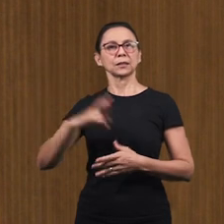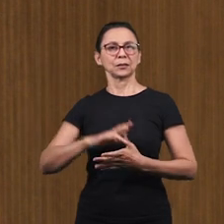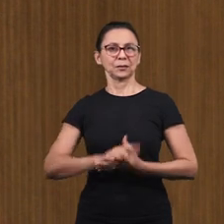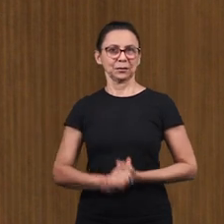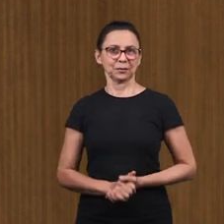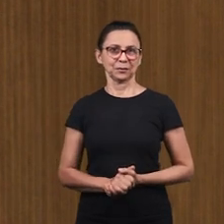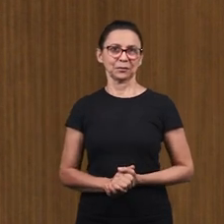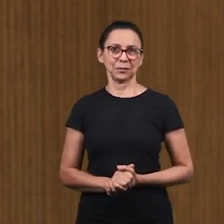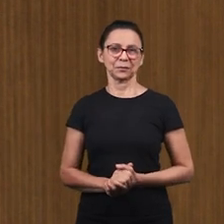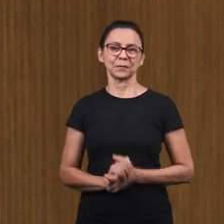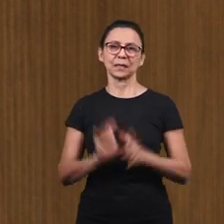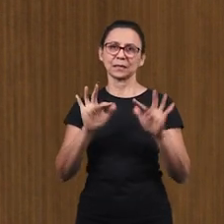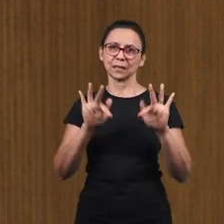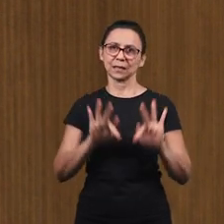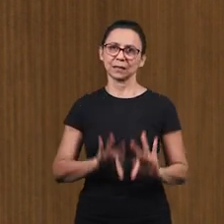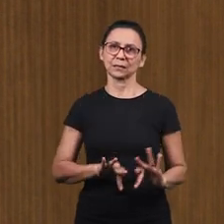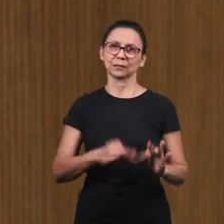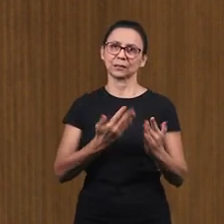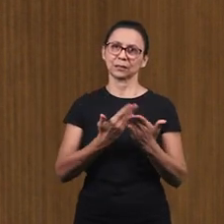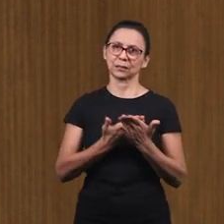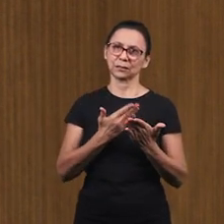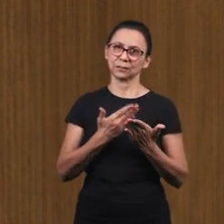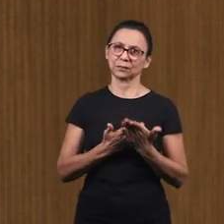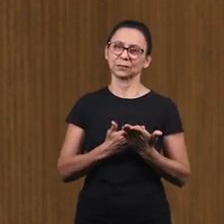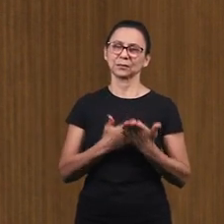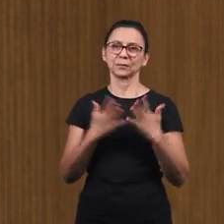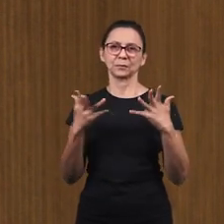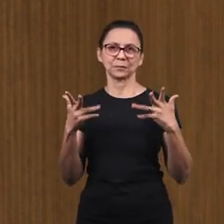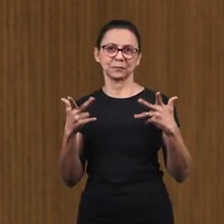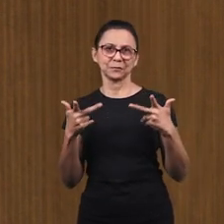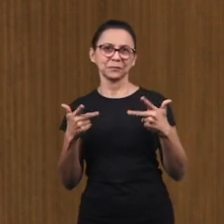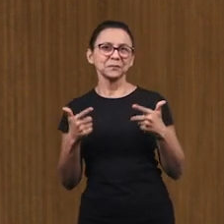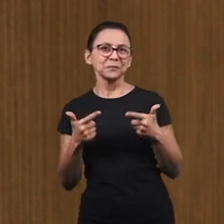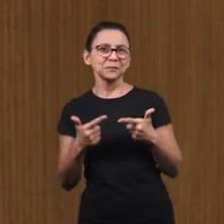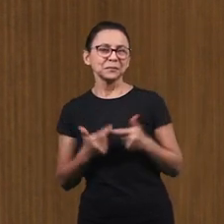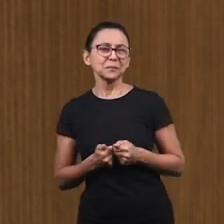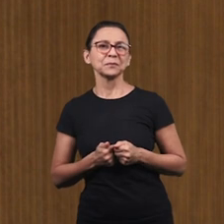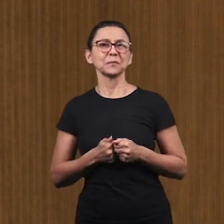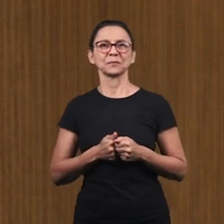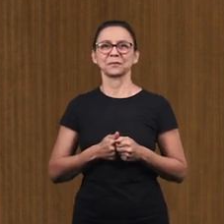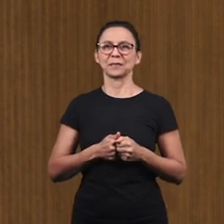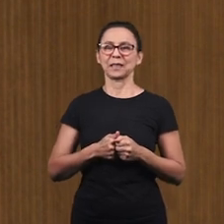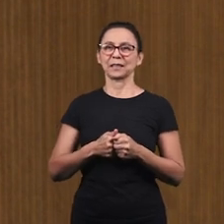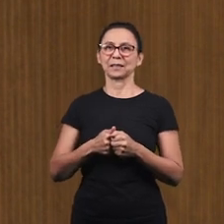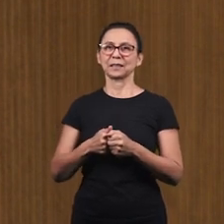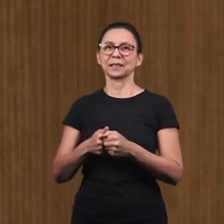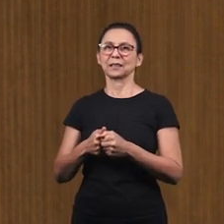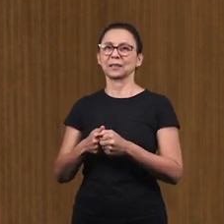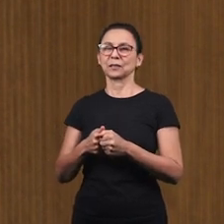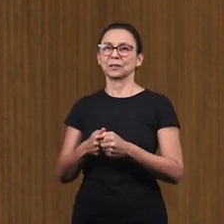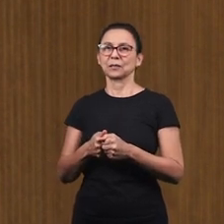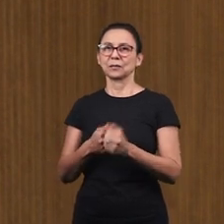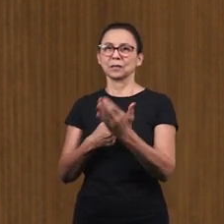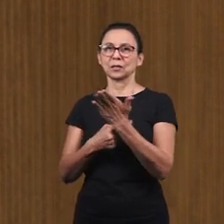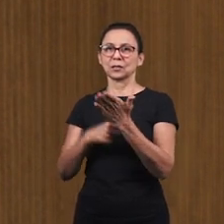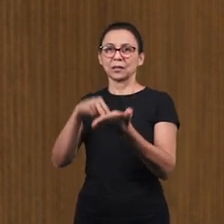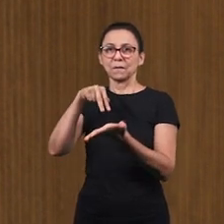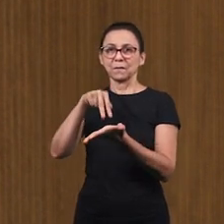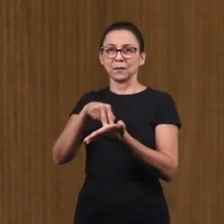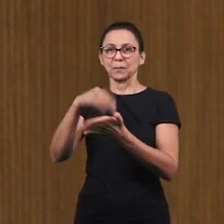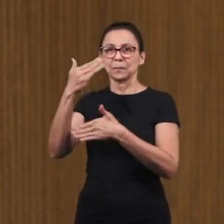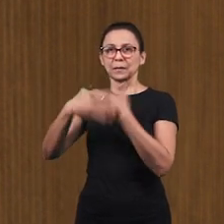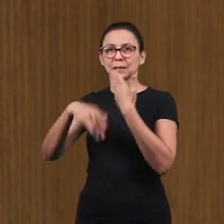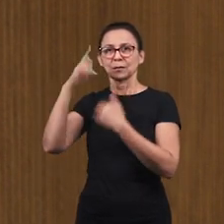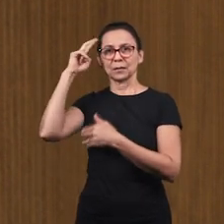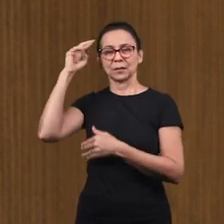este momento precioso Por este estudo que o Senhor nos dá a cada dia Que nos sustenta na presença do Senhor Senhor